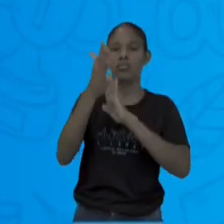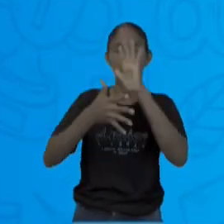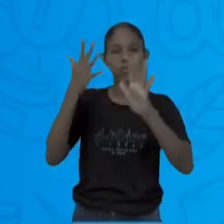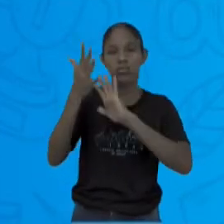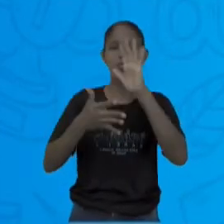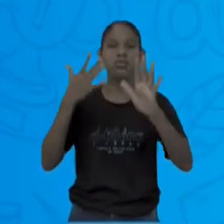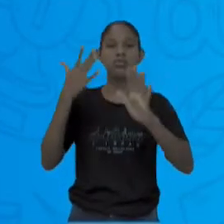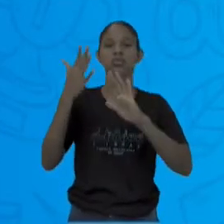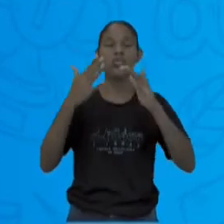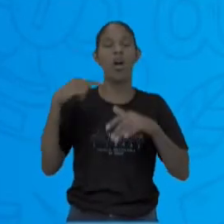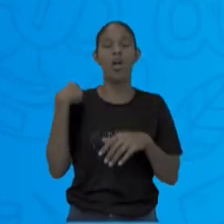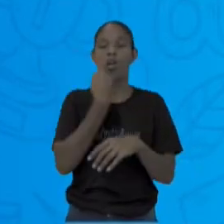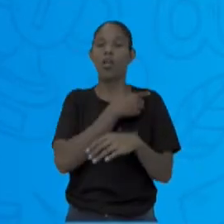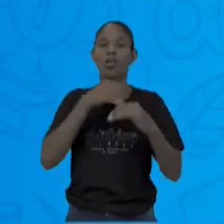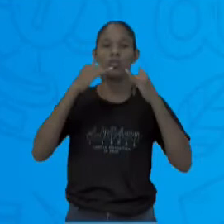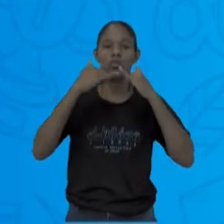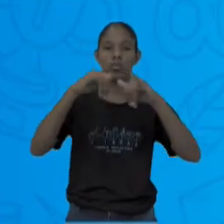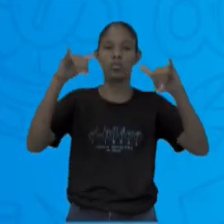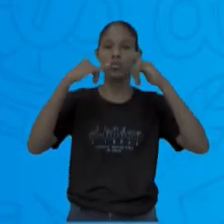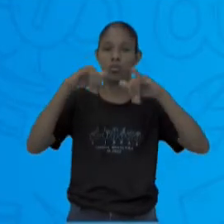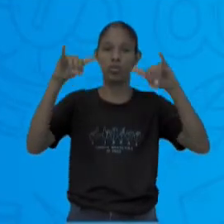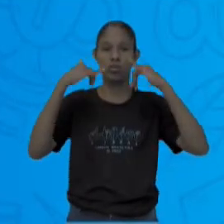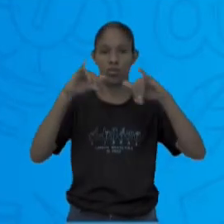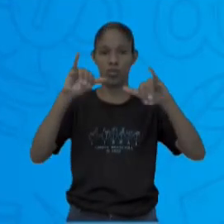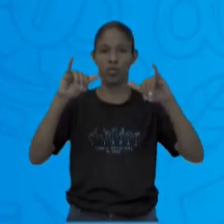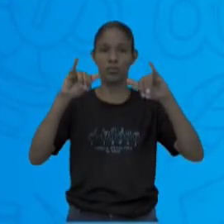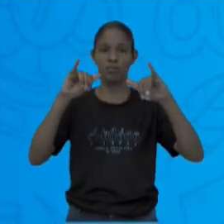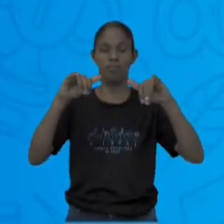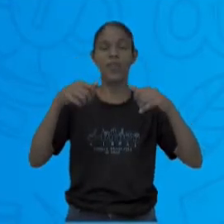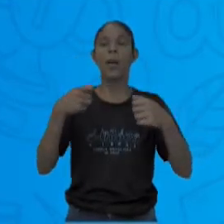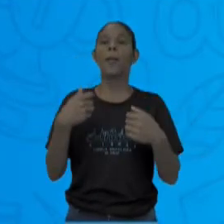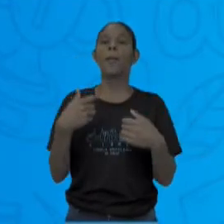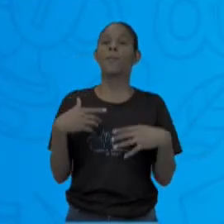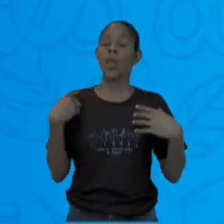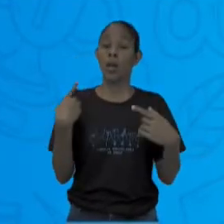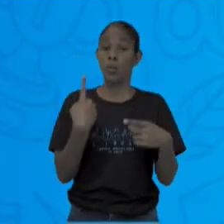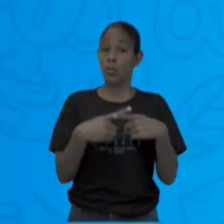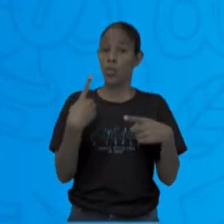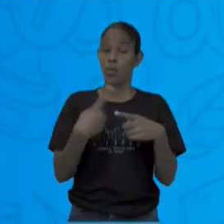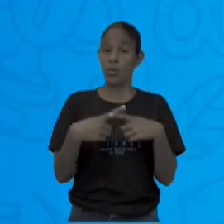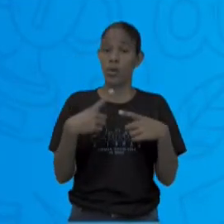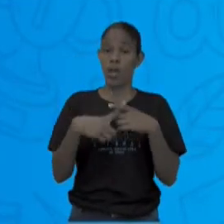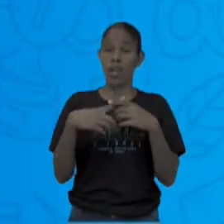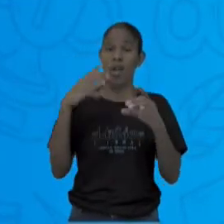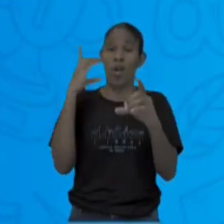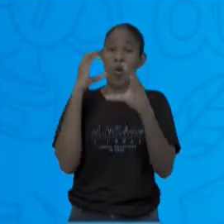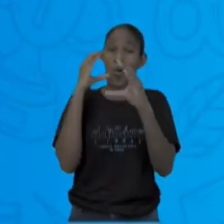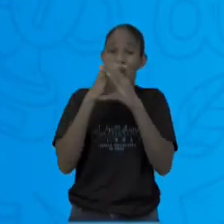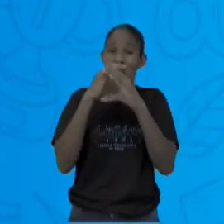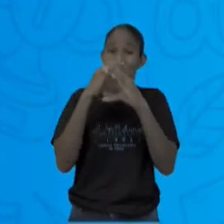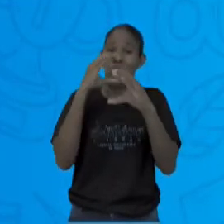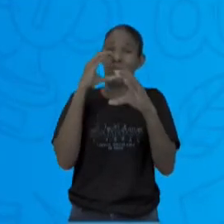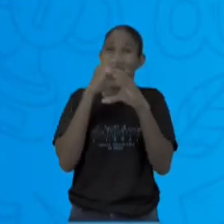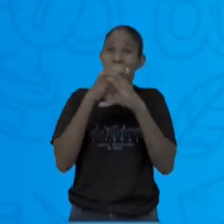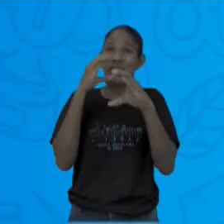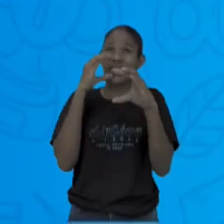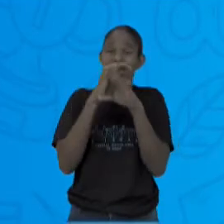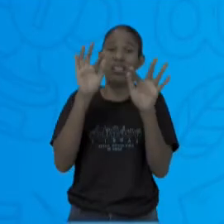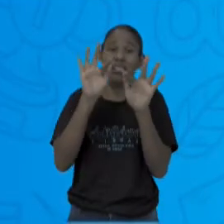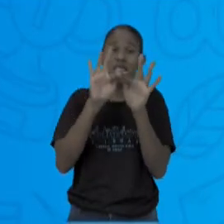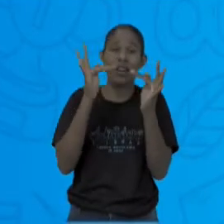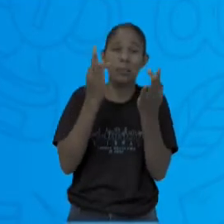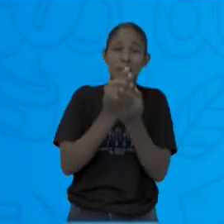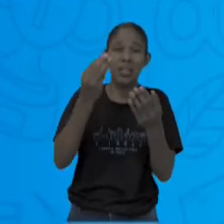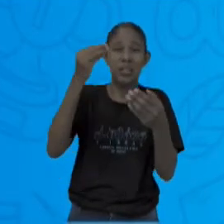não houver uma comunicação pessoal, que é com seu amigo, que é na sua família, que